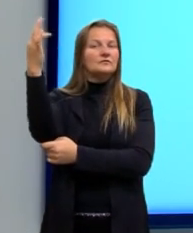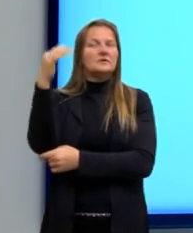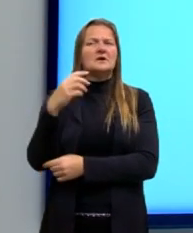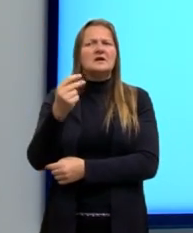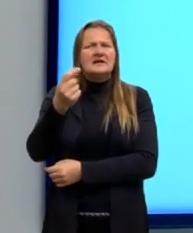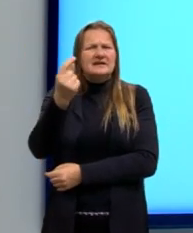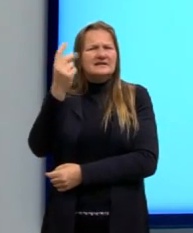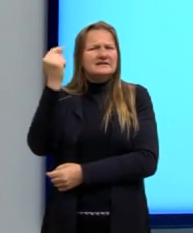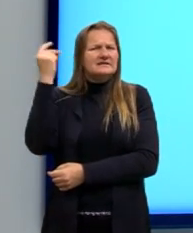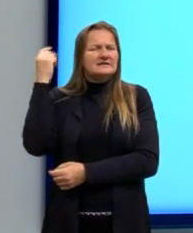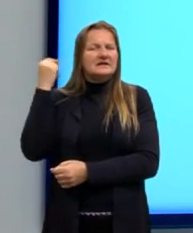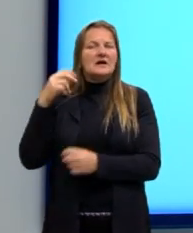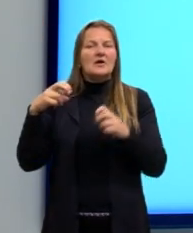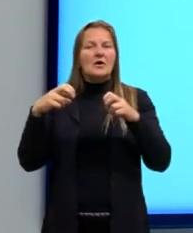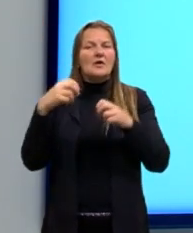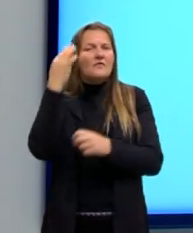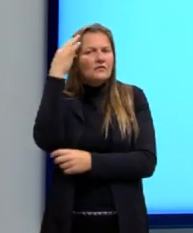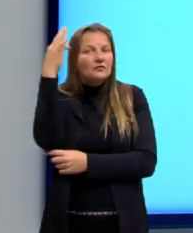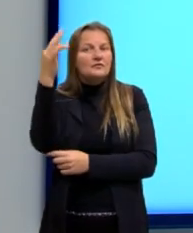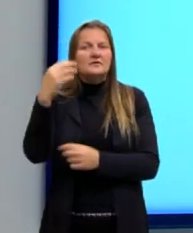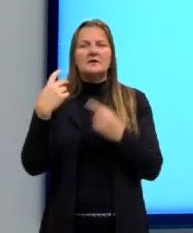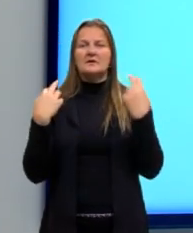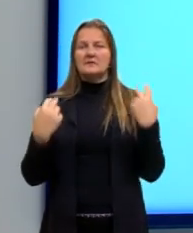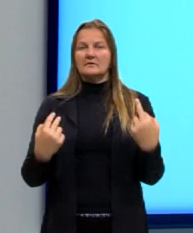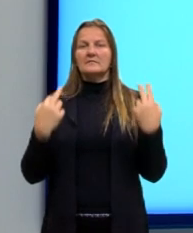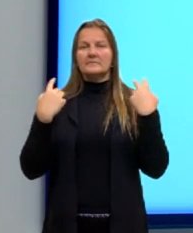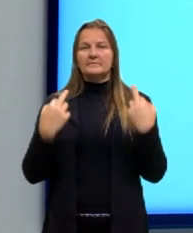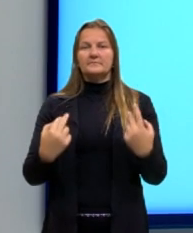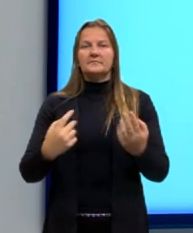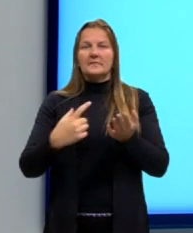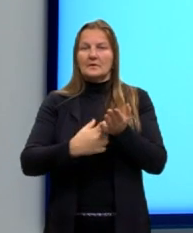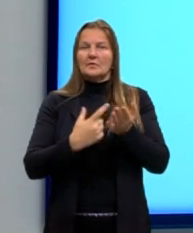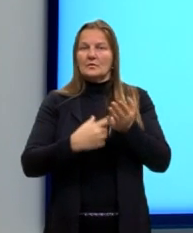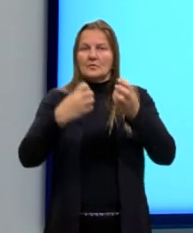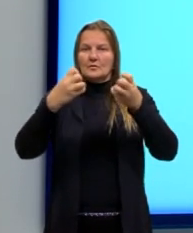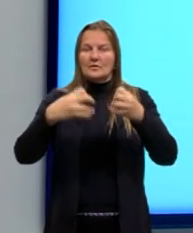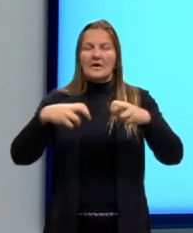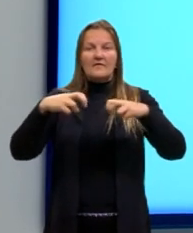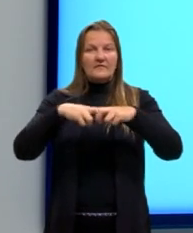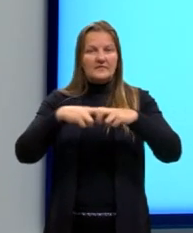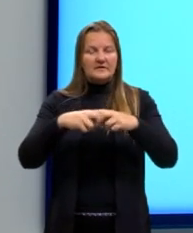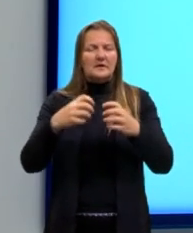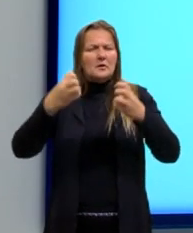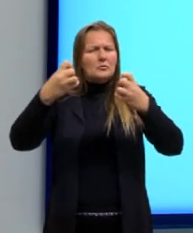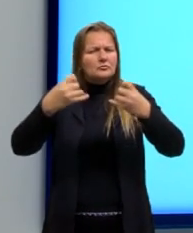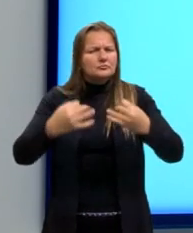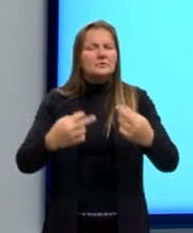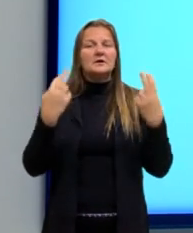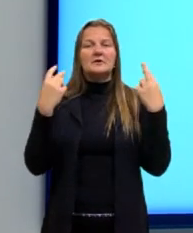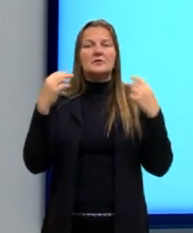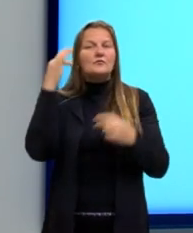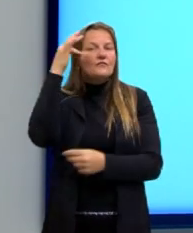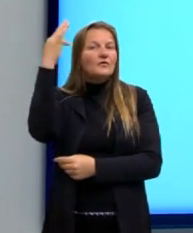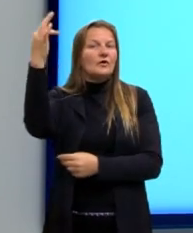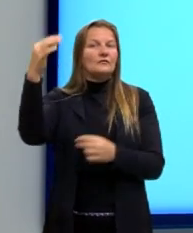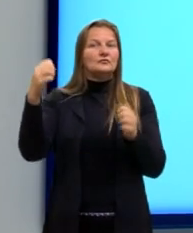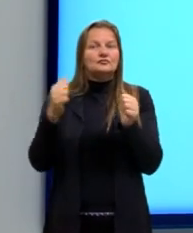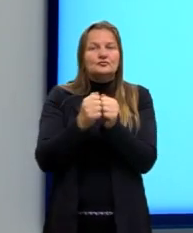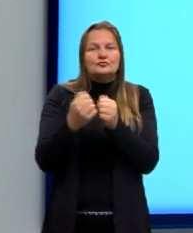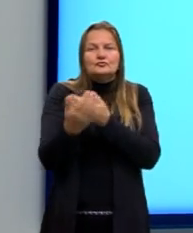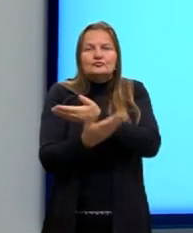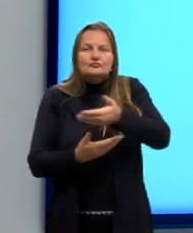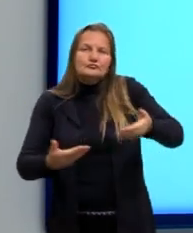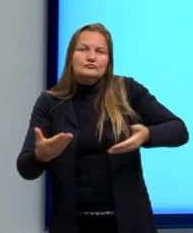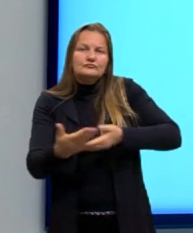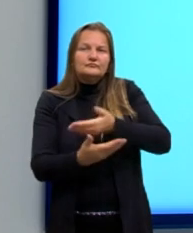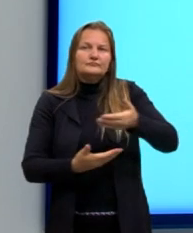época, a filosofia natural, como está escrito aqui, é a física, certo? Então, por muito tempo, elas andaram juntas,